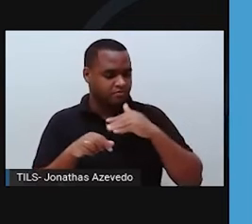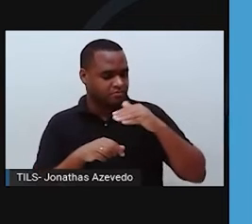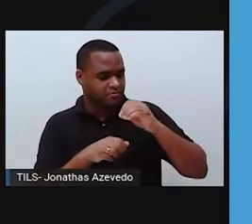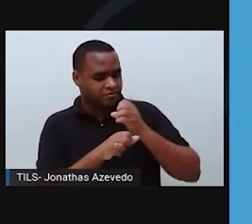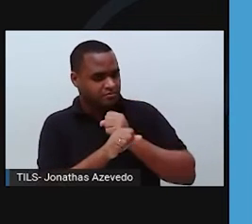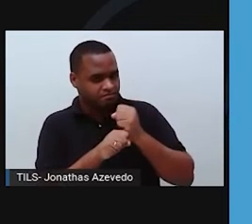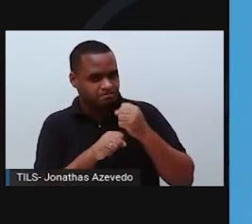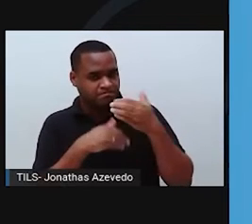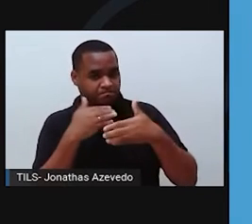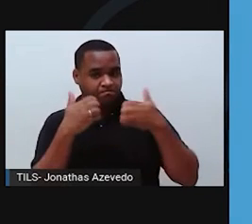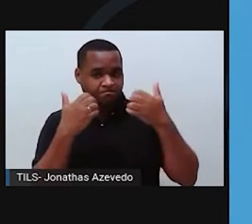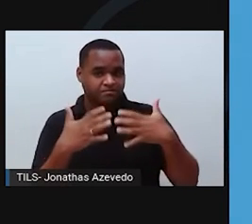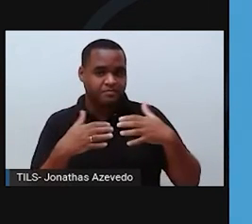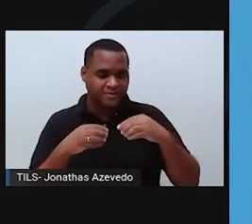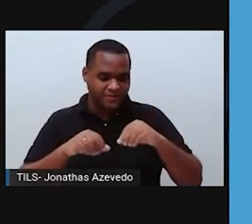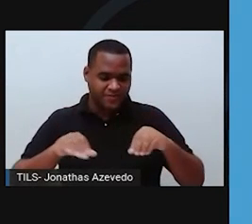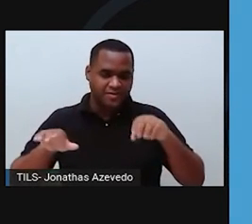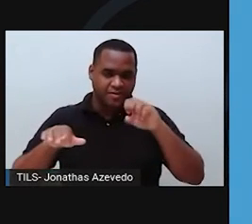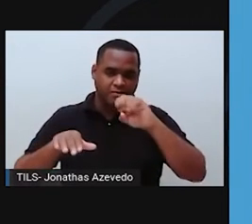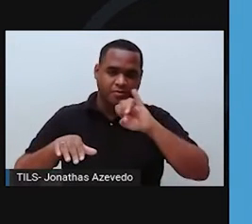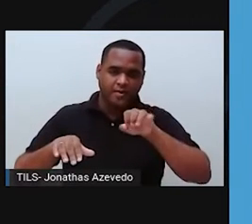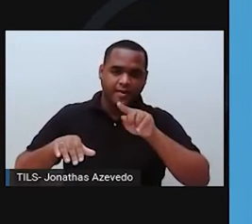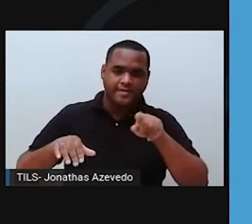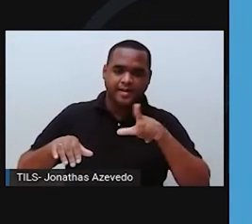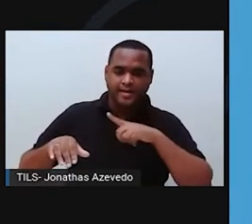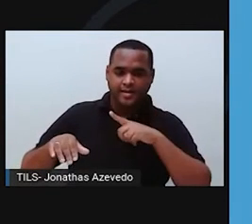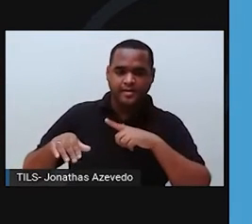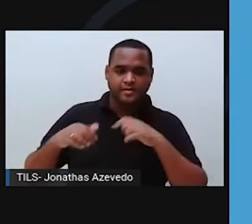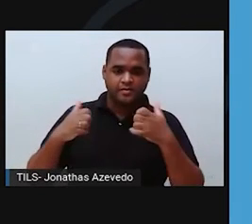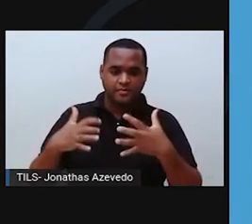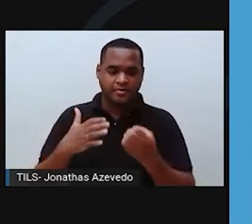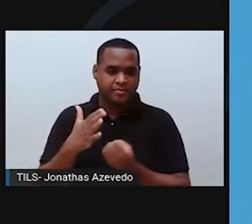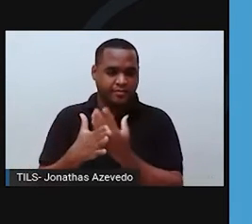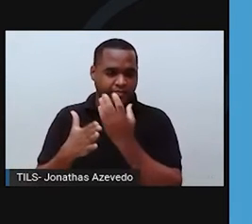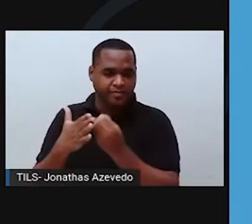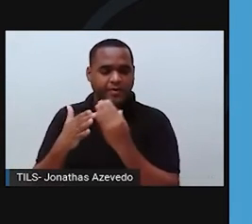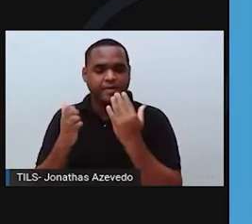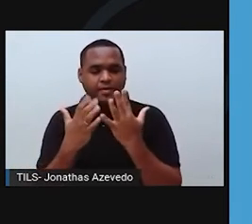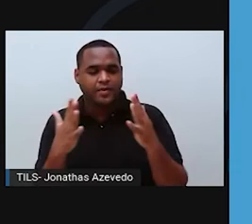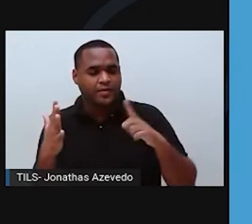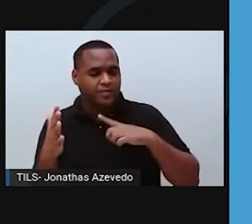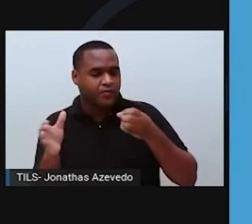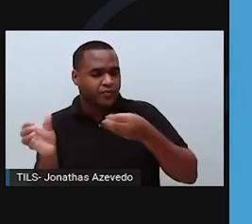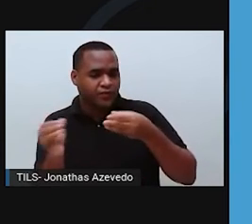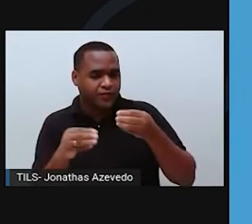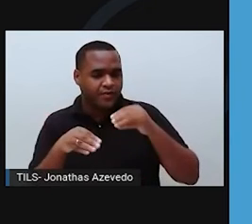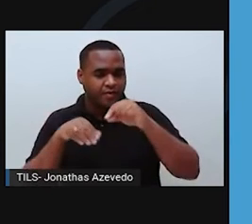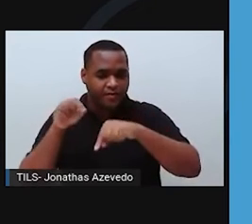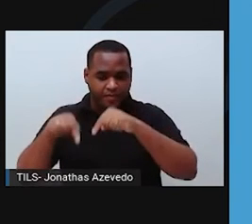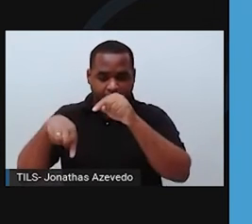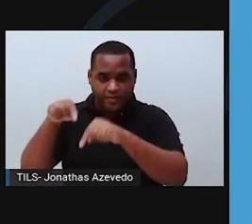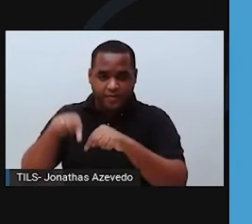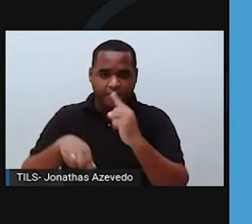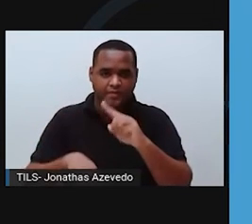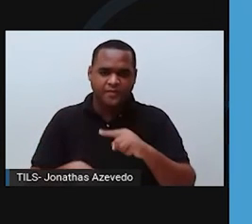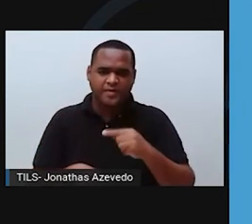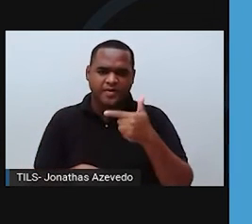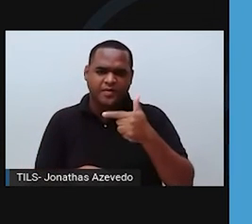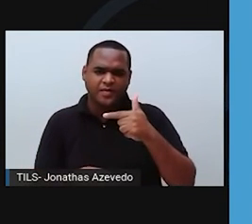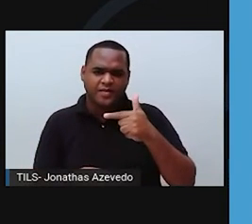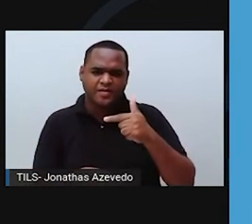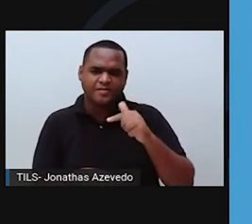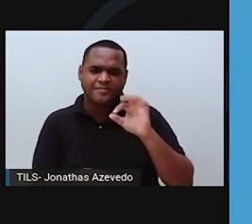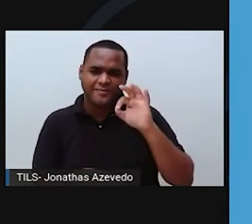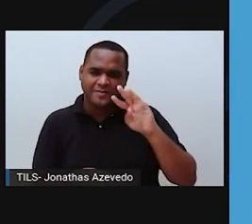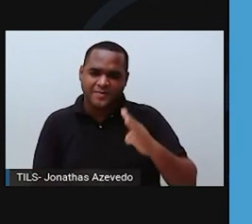após a moratória da soja, que passou a impedir a plantação em áreas de novos desmatamentos, A área plantada foi de 1,2 milhão de hectares